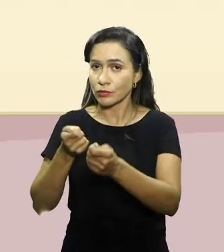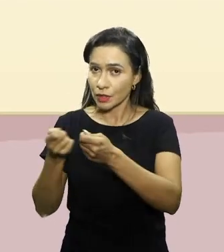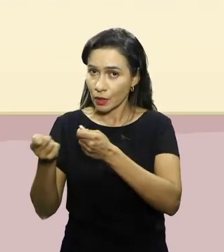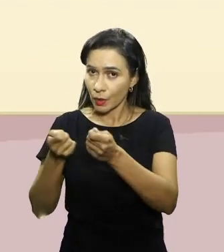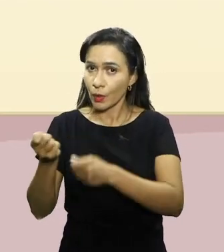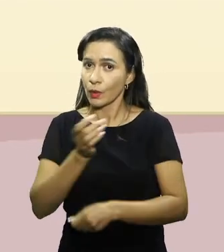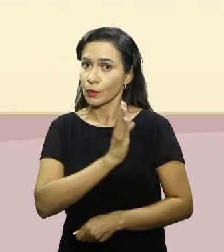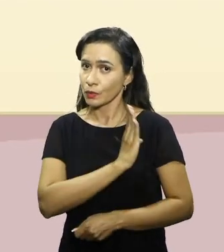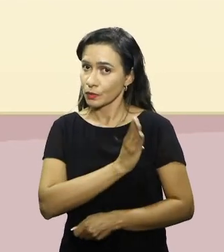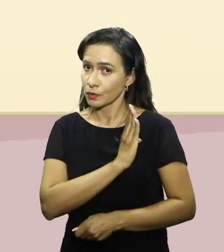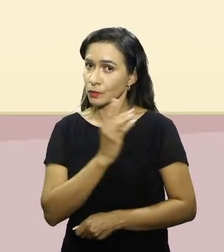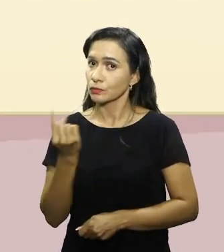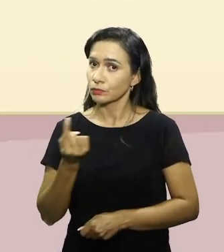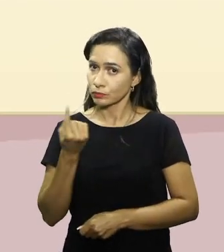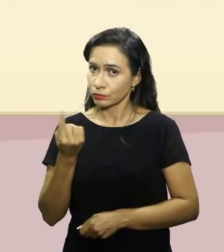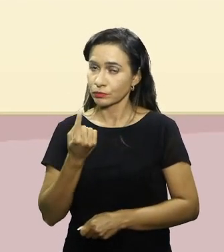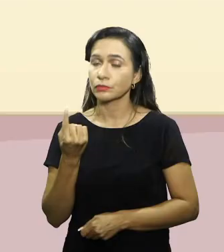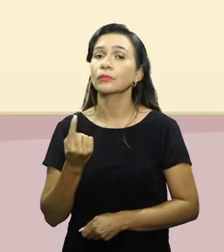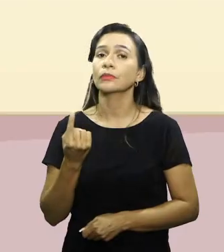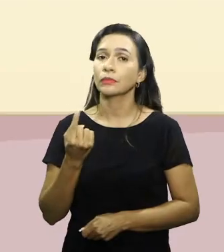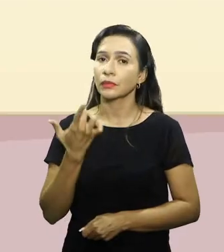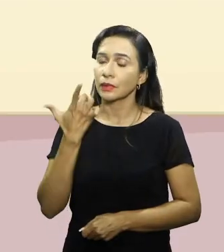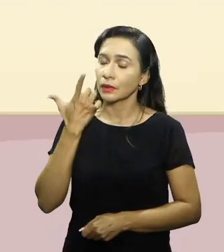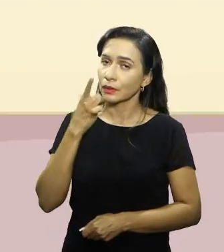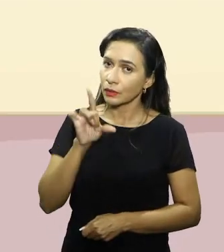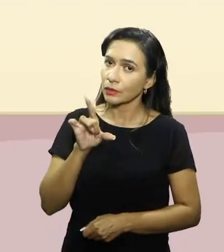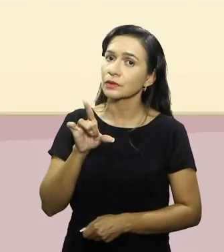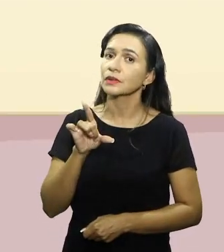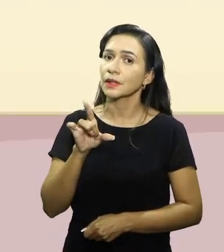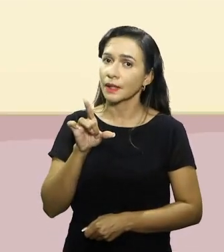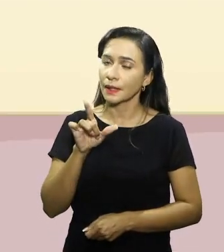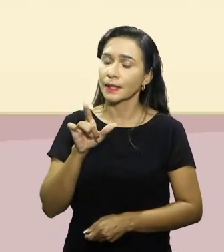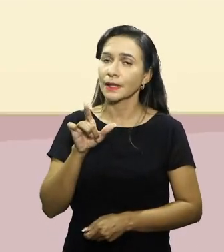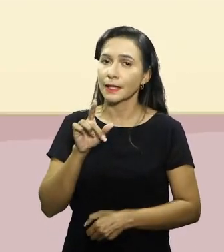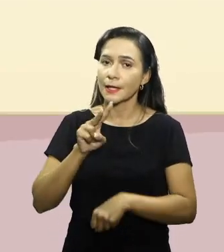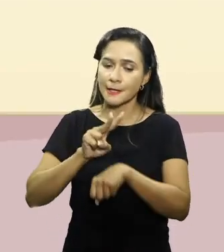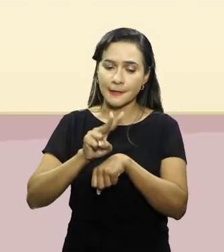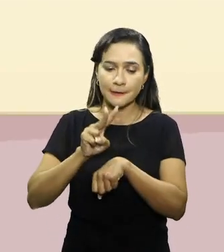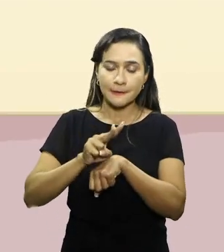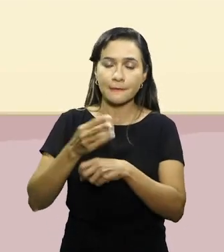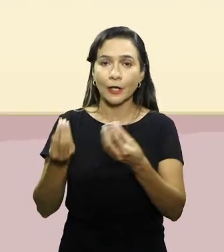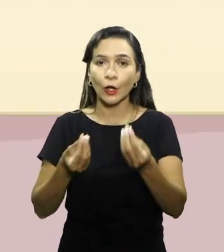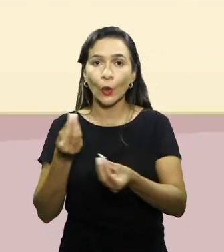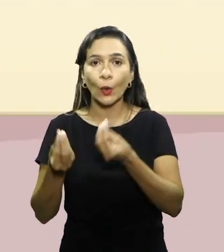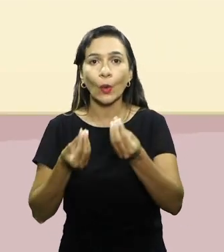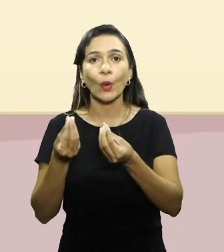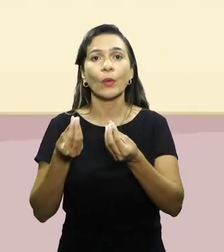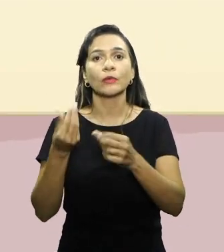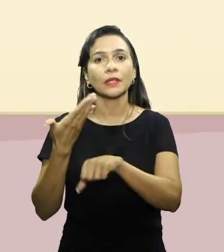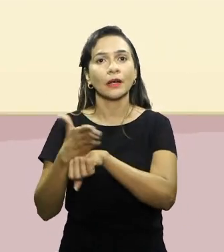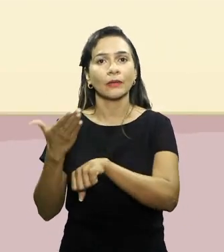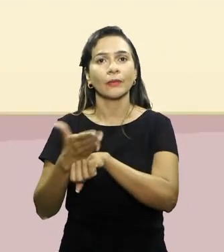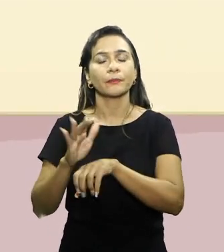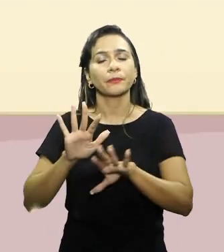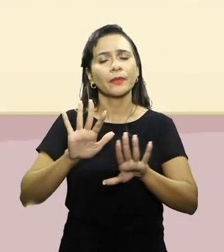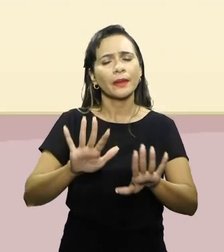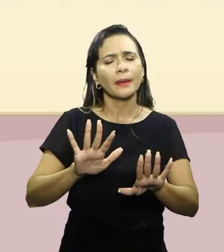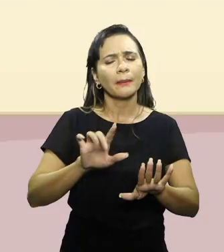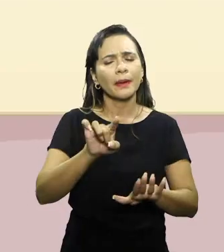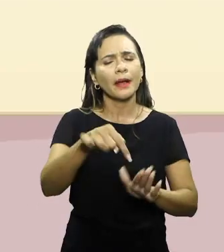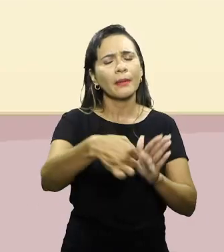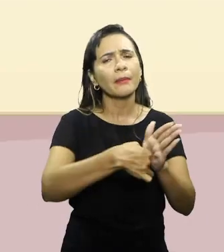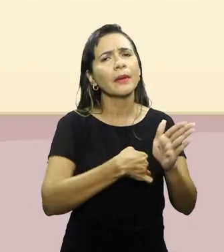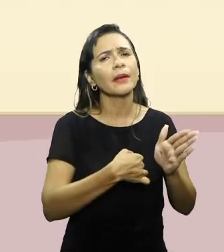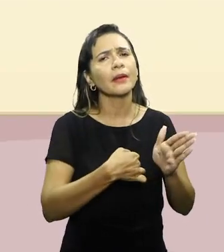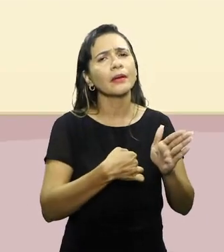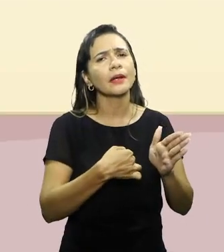frequência carreira, ela pode controlar a sua PSE e monitorar o seu exercício. Mas alguém pode perguntar, professor, e o 9